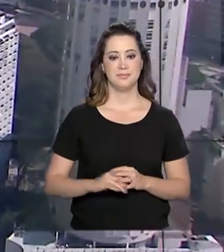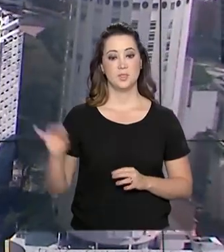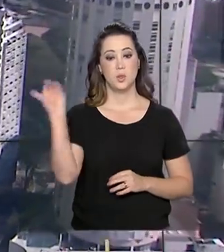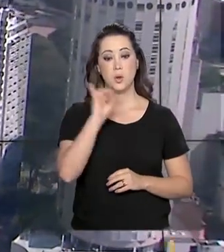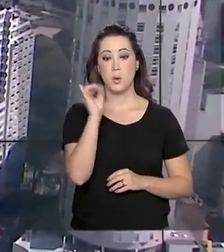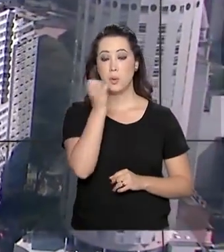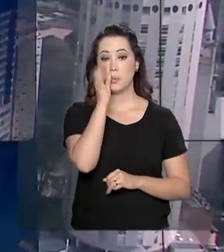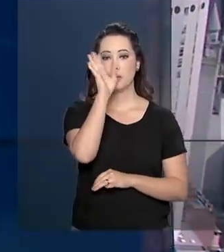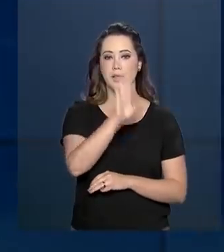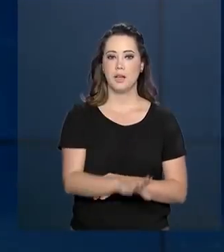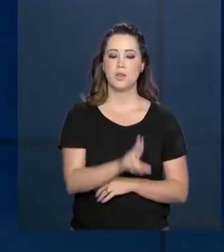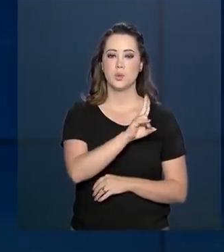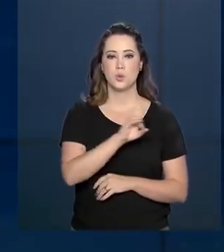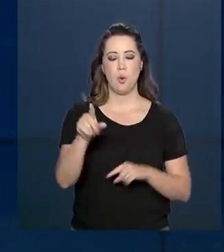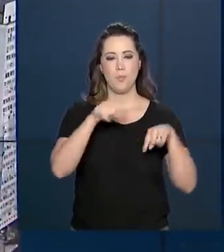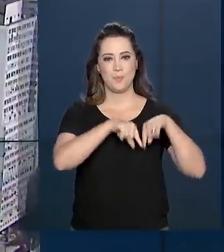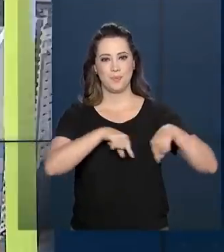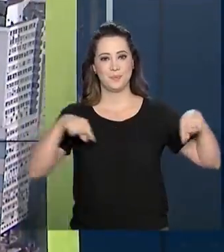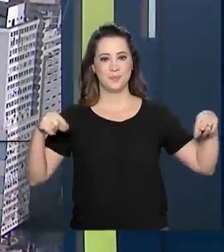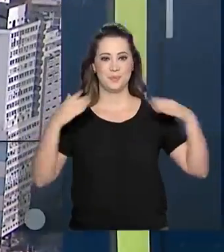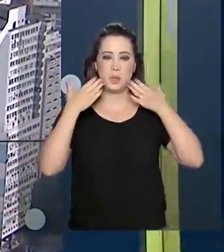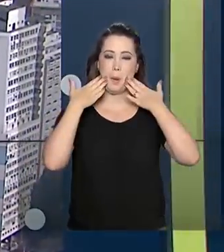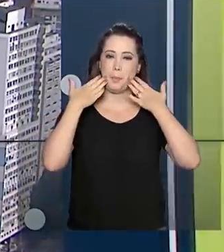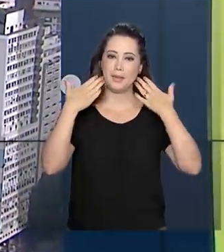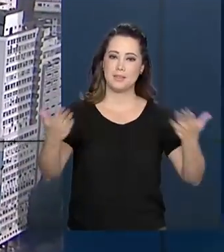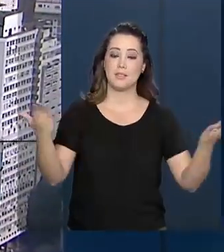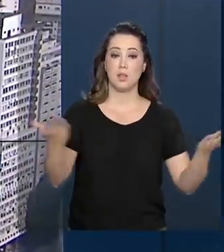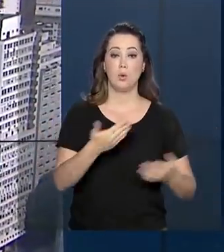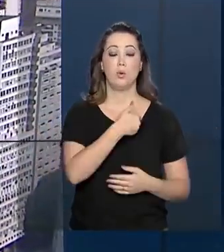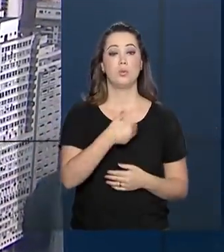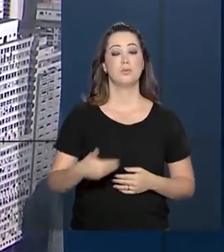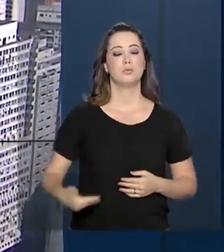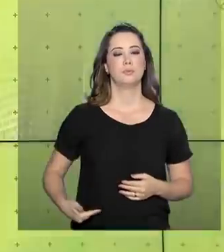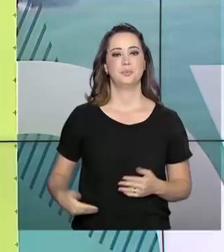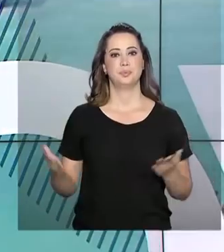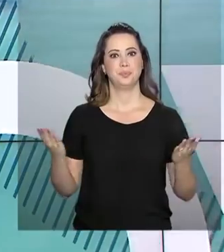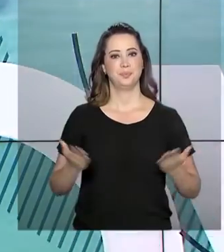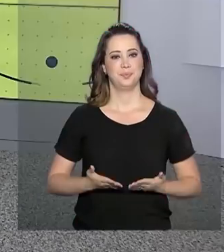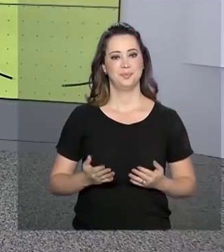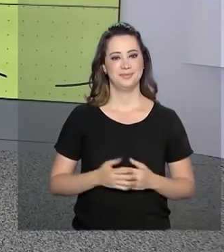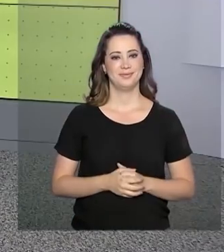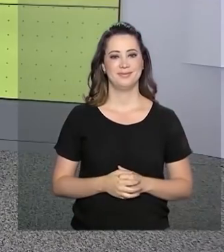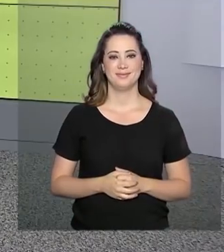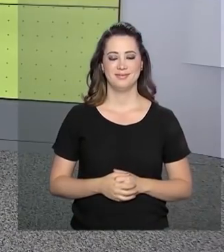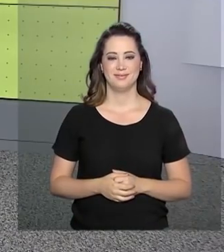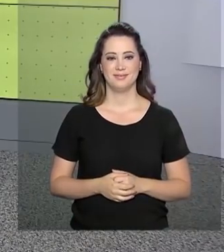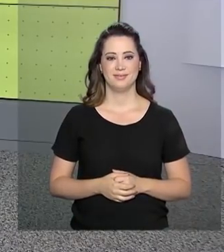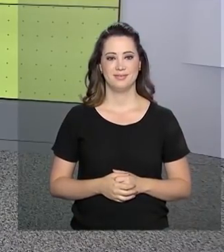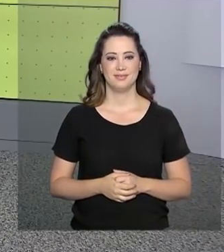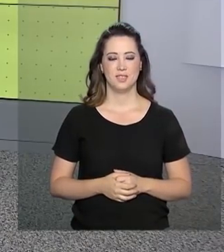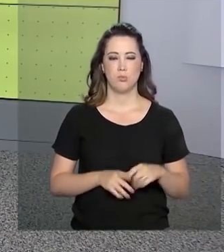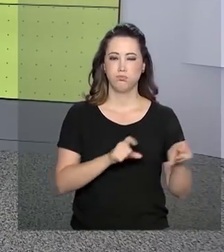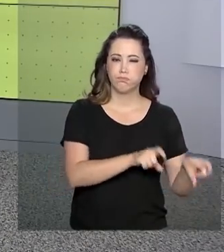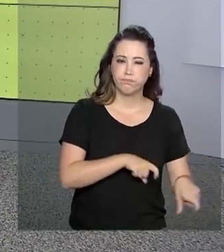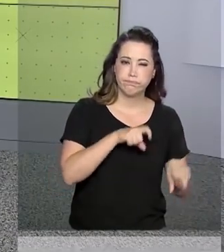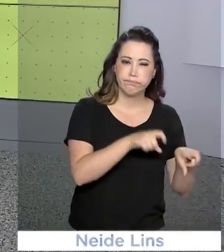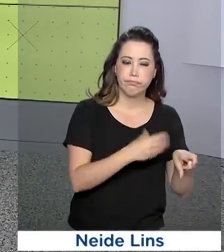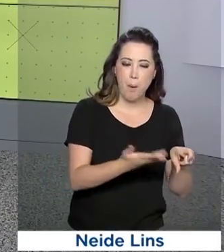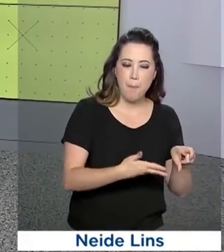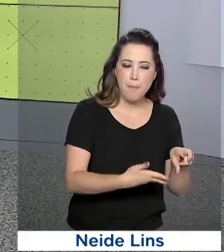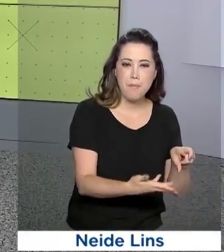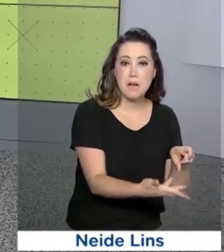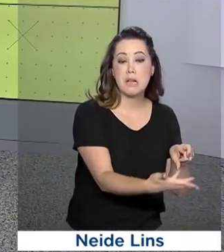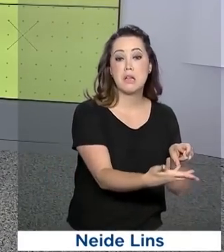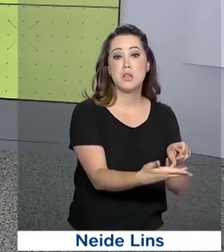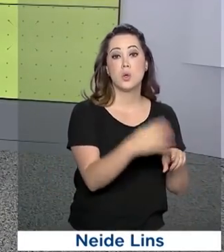Olá, boa tarde, eu sou Roberto Camargo e começamos aqui mais uma edição do Governo Agora. A produção de grãos no Brasil pode